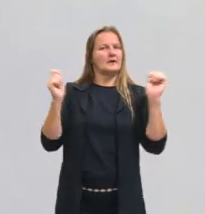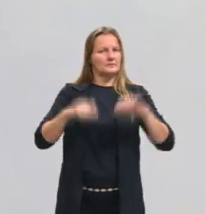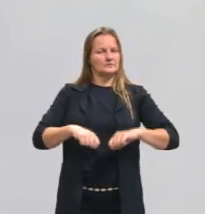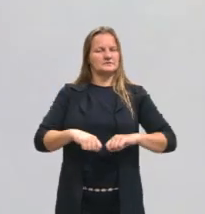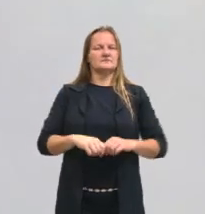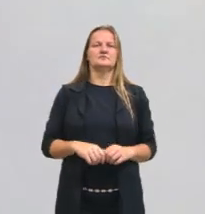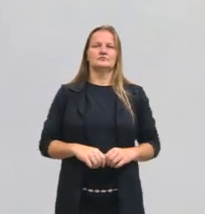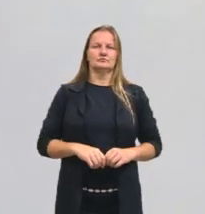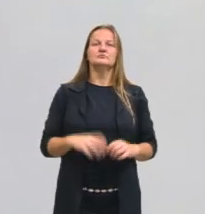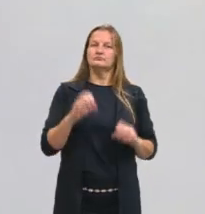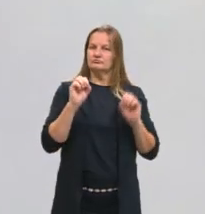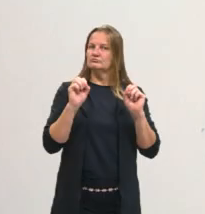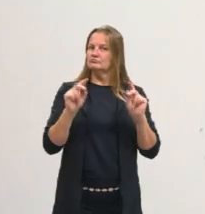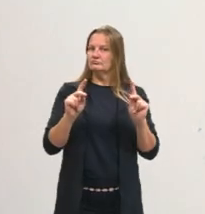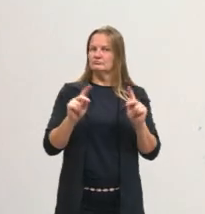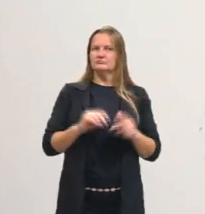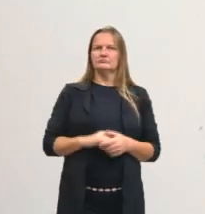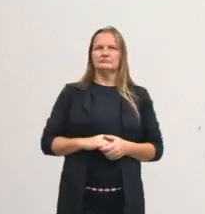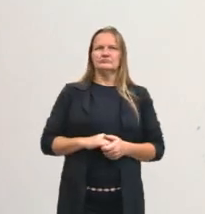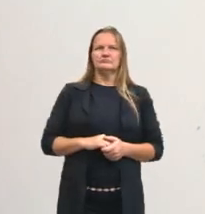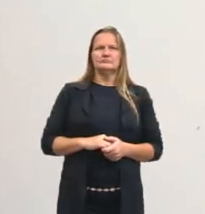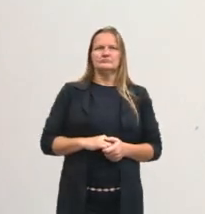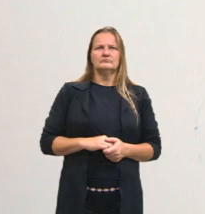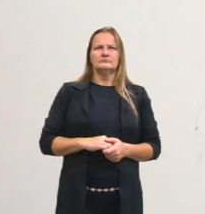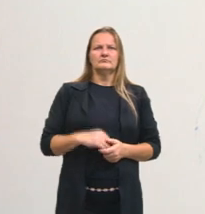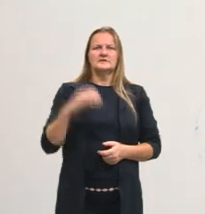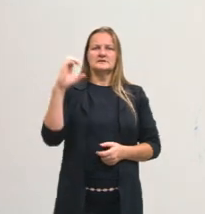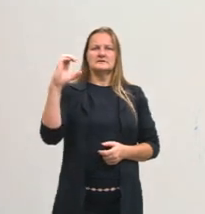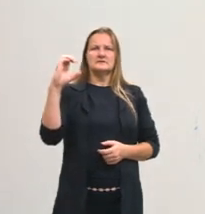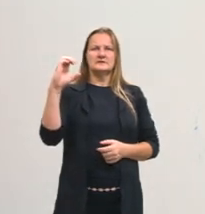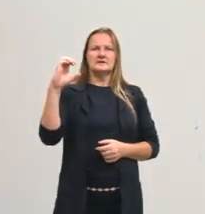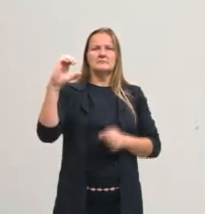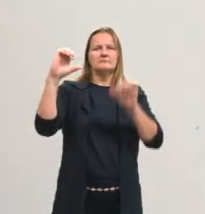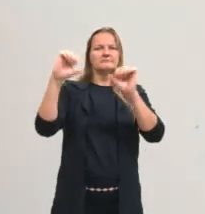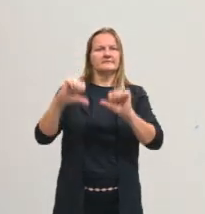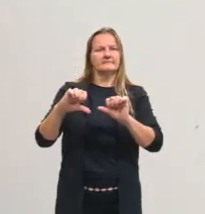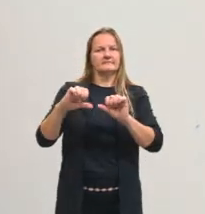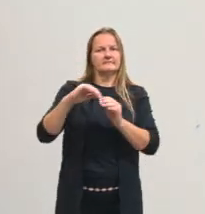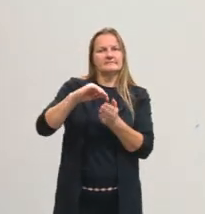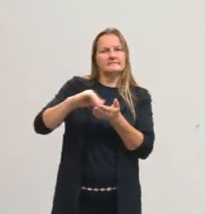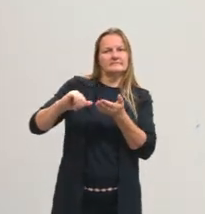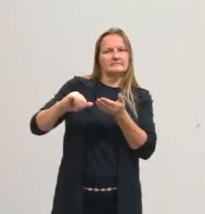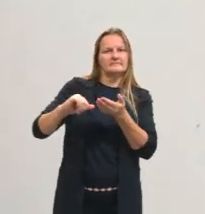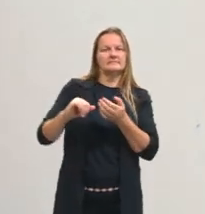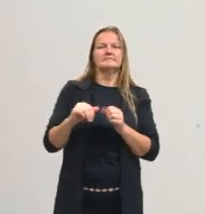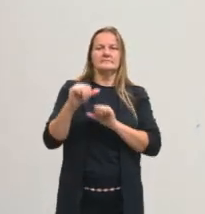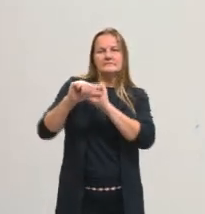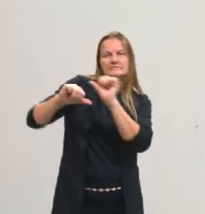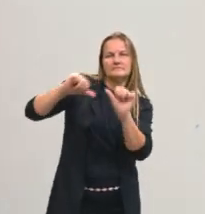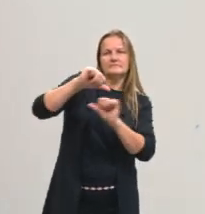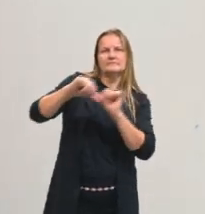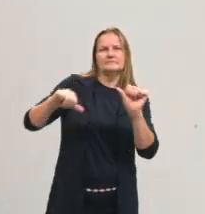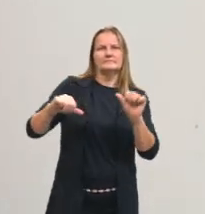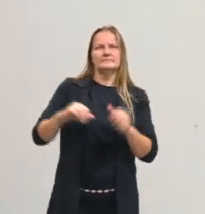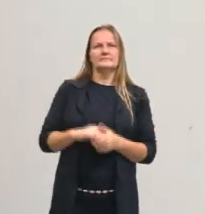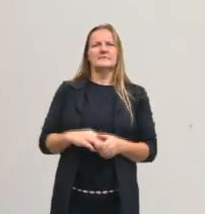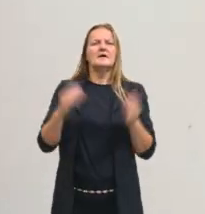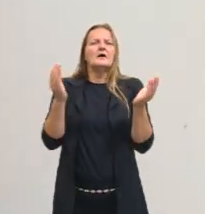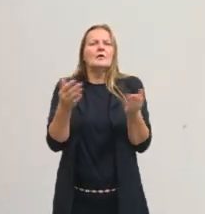Então, aqui, vejam que eu já consegui tirar aquele C, né? Ficou só metros, que é o meu objetivo. Tá, e agora?